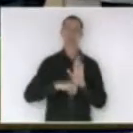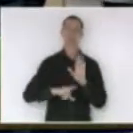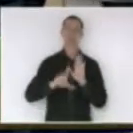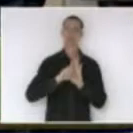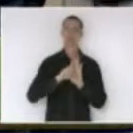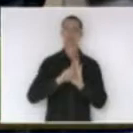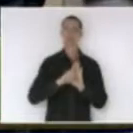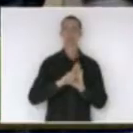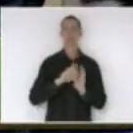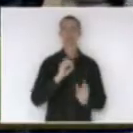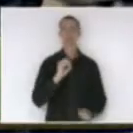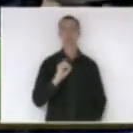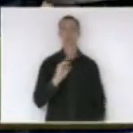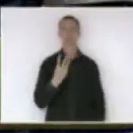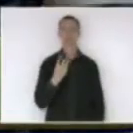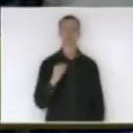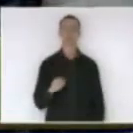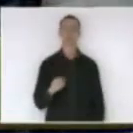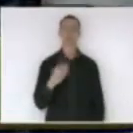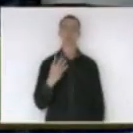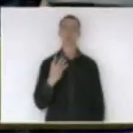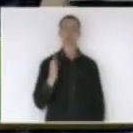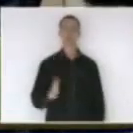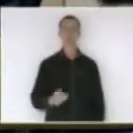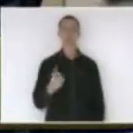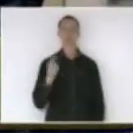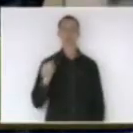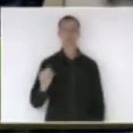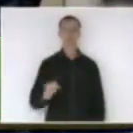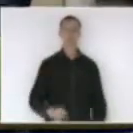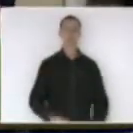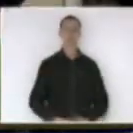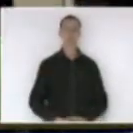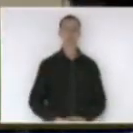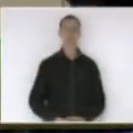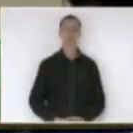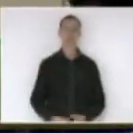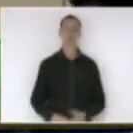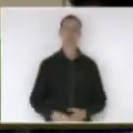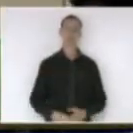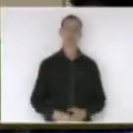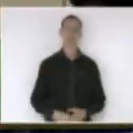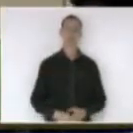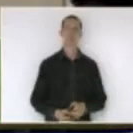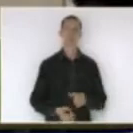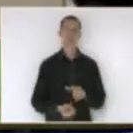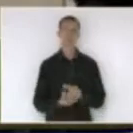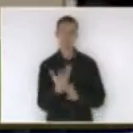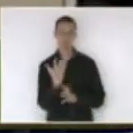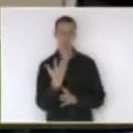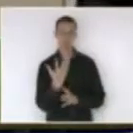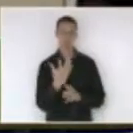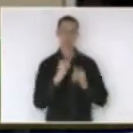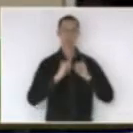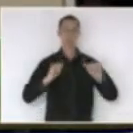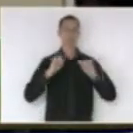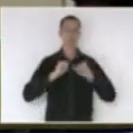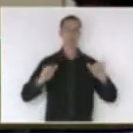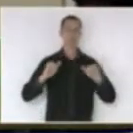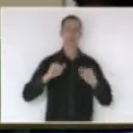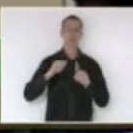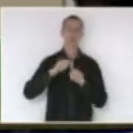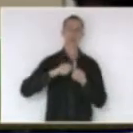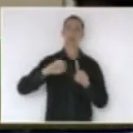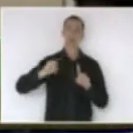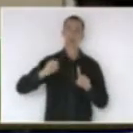003.4 de 2017, deputado Neu de Sareta, institui a campanha Janeiro Branco